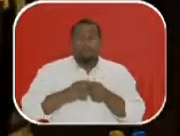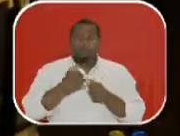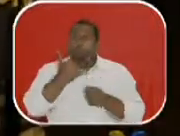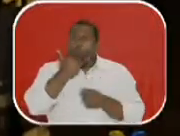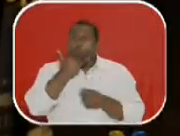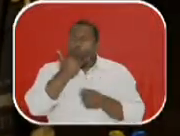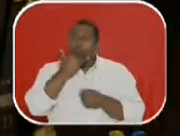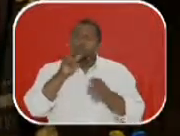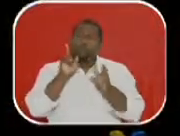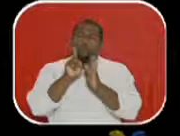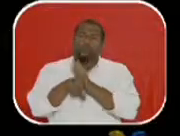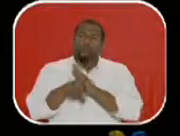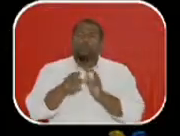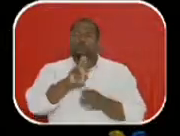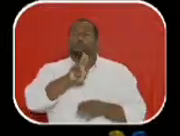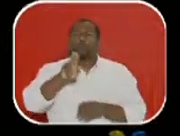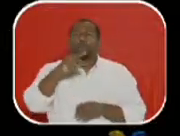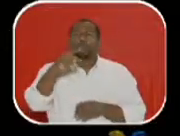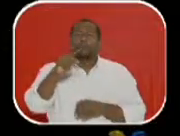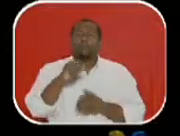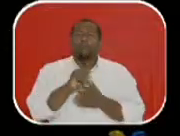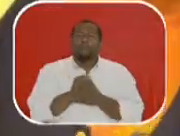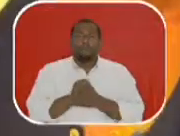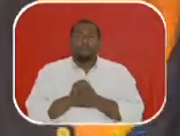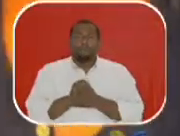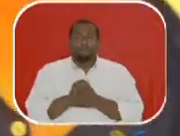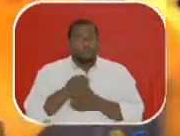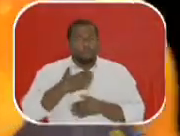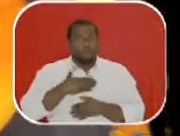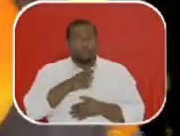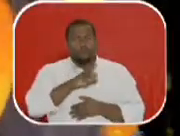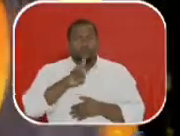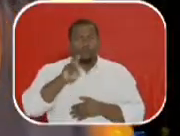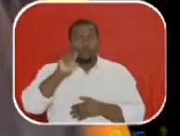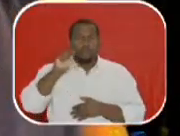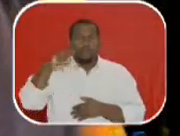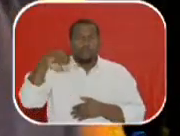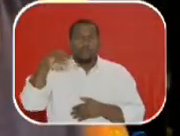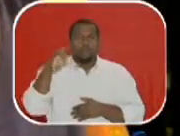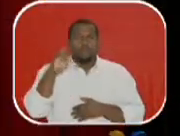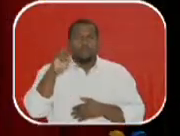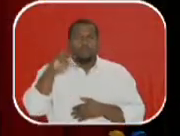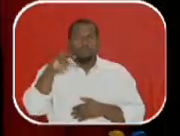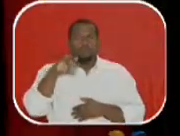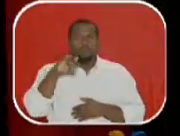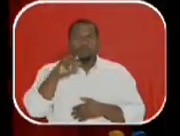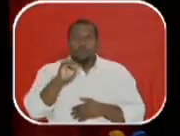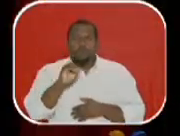Que mal lhe pergunte, moço. Como é seu nome? Meu nome é Antônio.